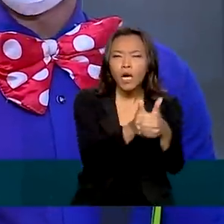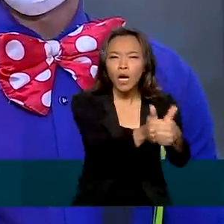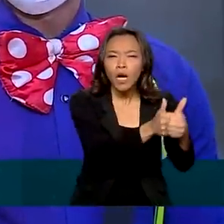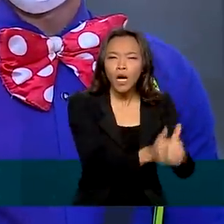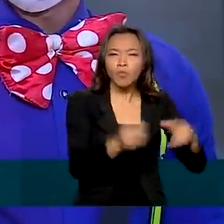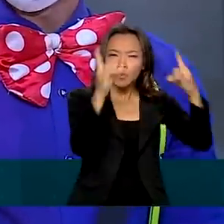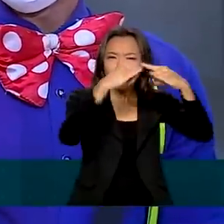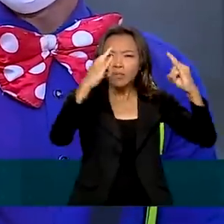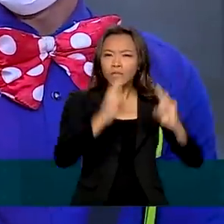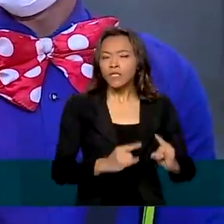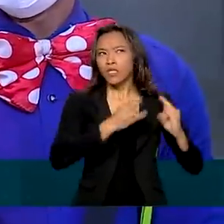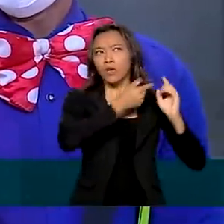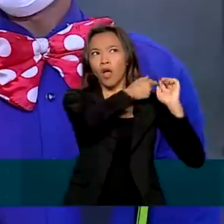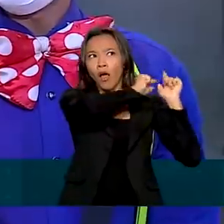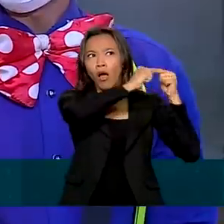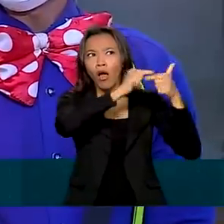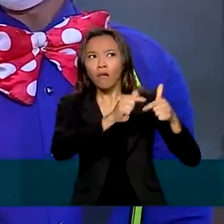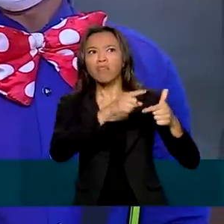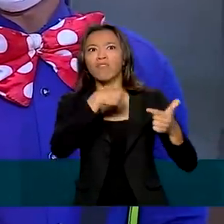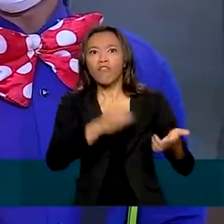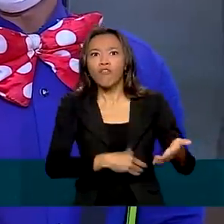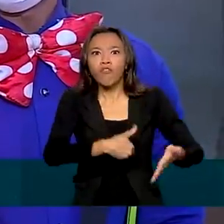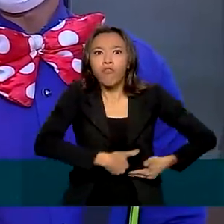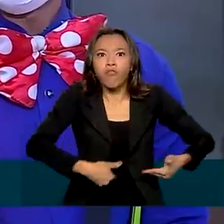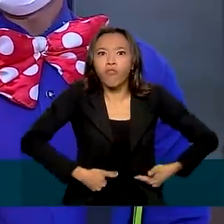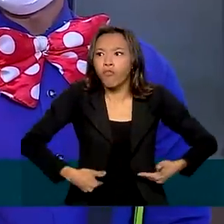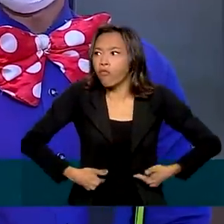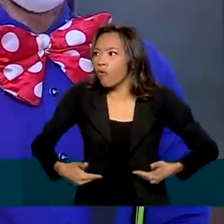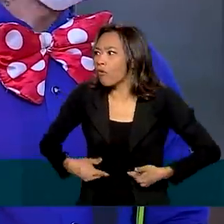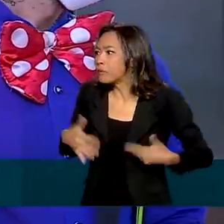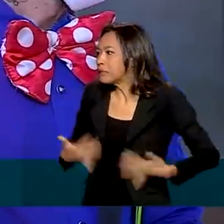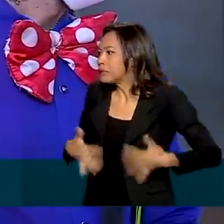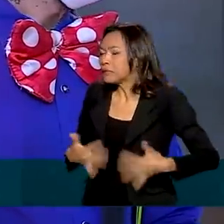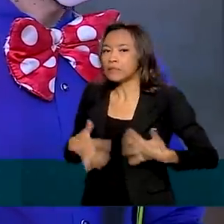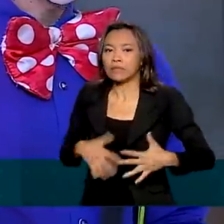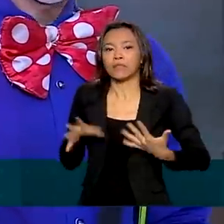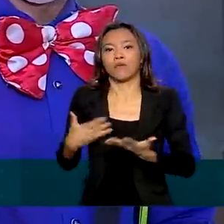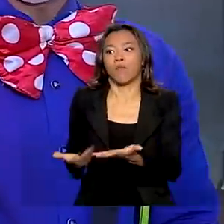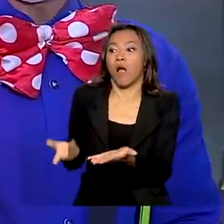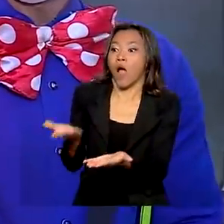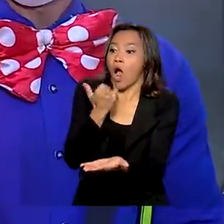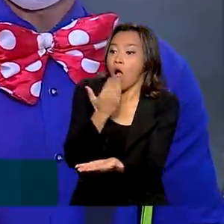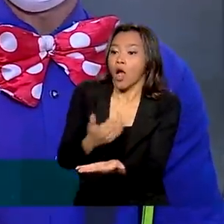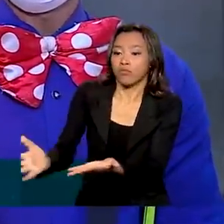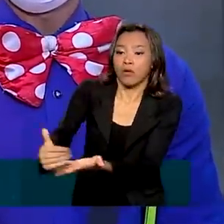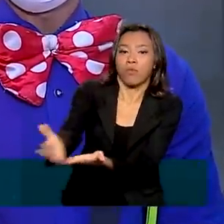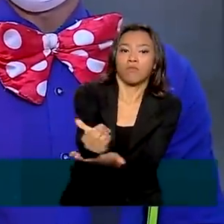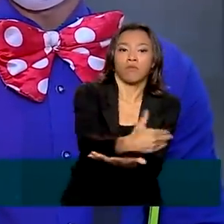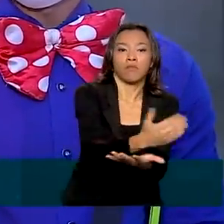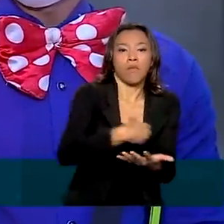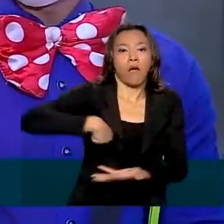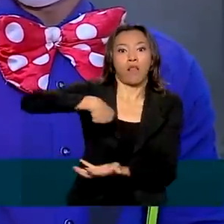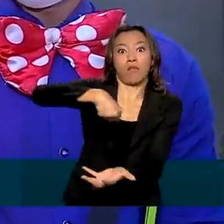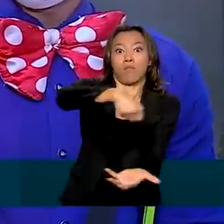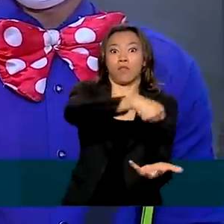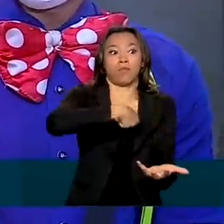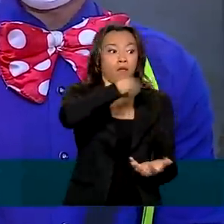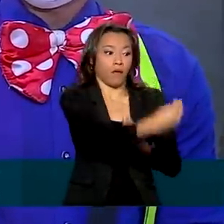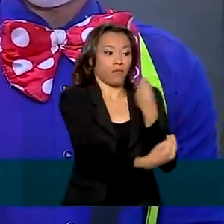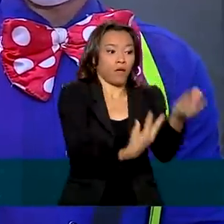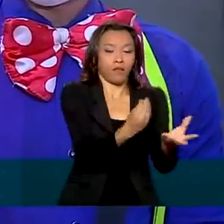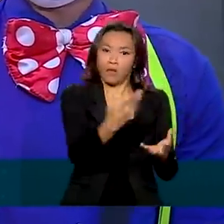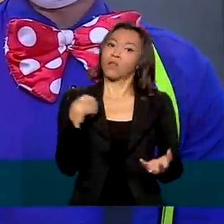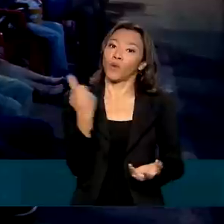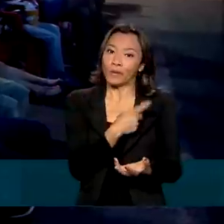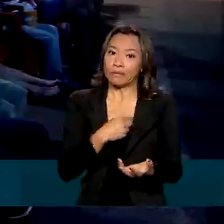itinerantes, né? Que a galera estava passando fome, fizemos campanha para arrecadar alimento para esses grupos. E assim, a gente se virou